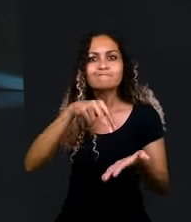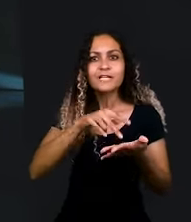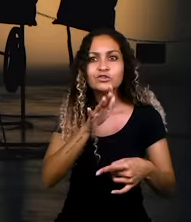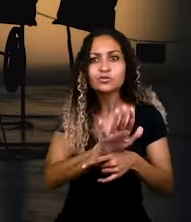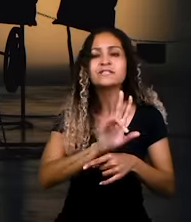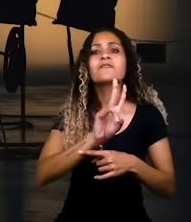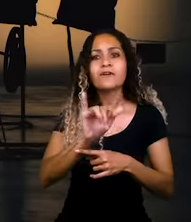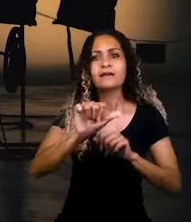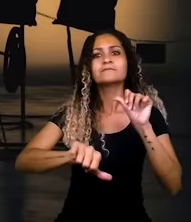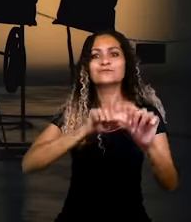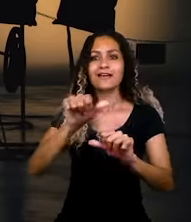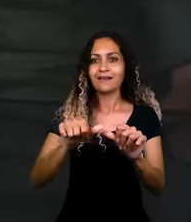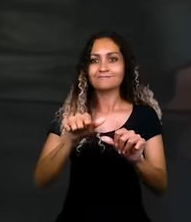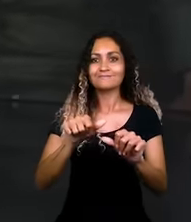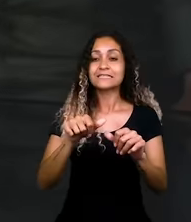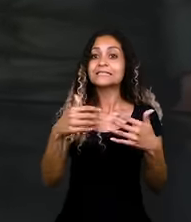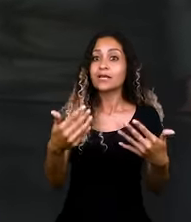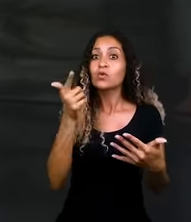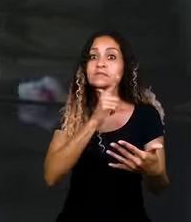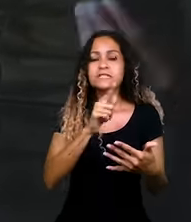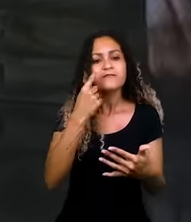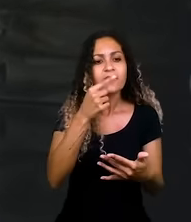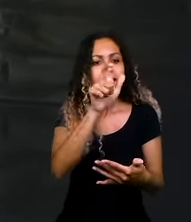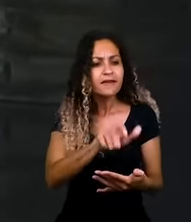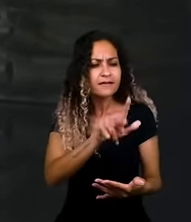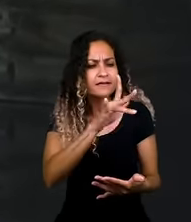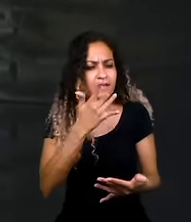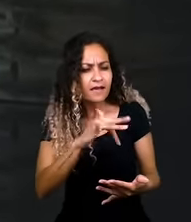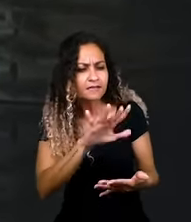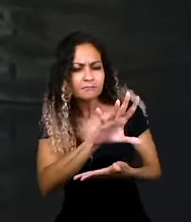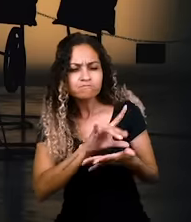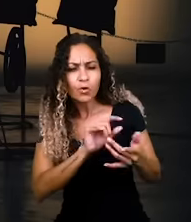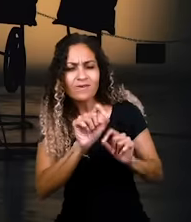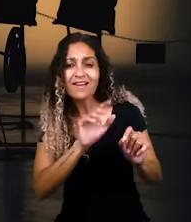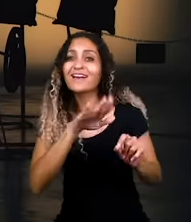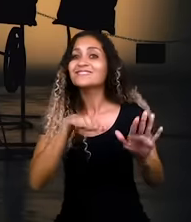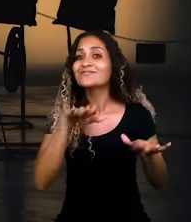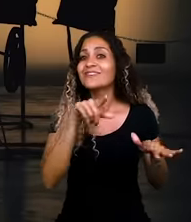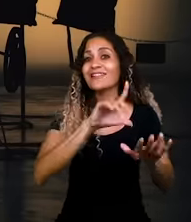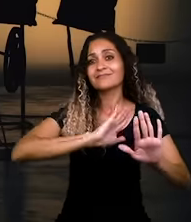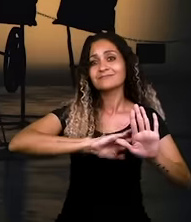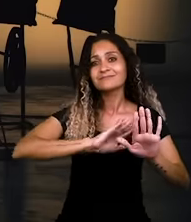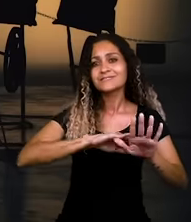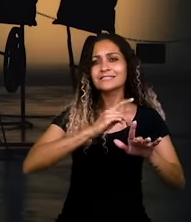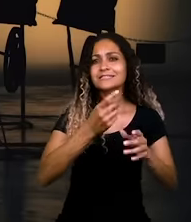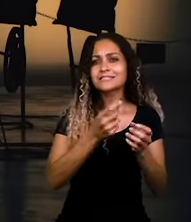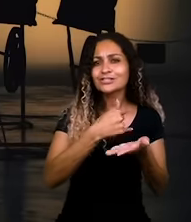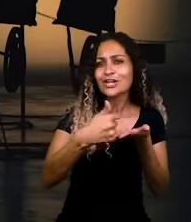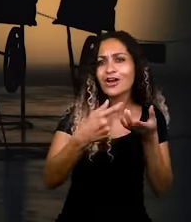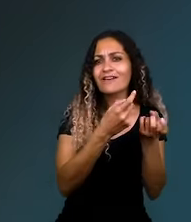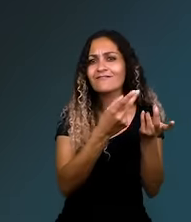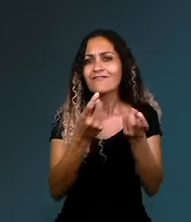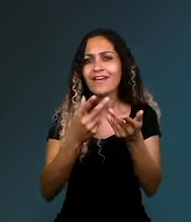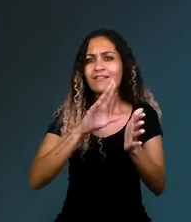transformadas. Essa foi a transformação. Você tirar o referencial daquela criança, que às vezes é o traficante, é o cara que faz o roubo, que ganha o